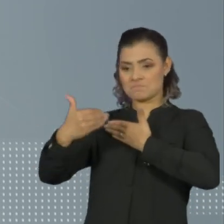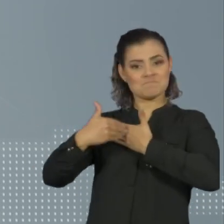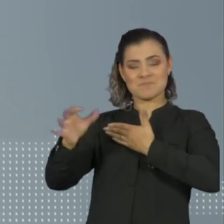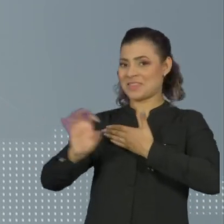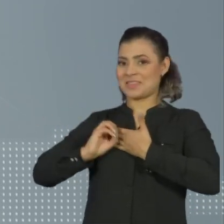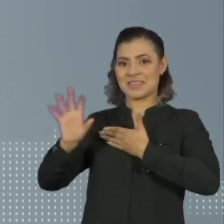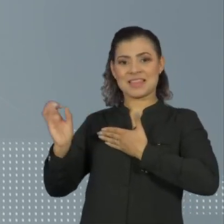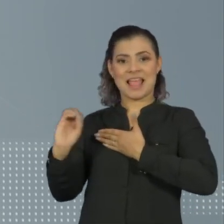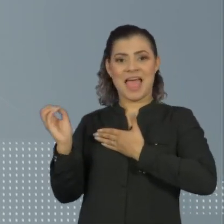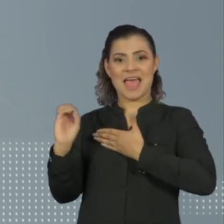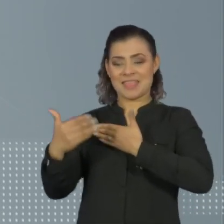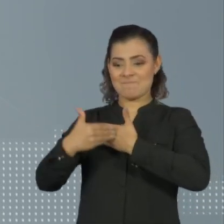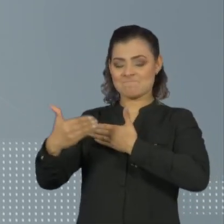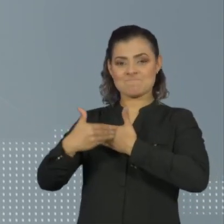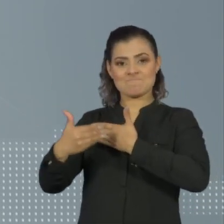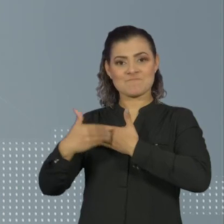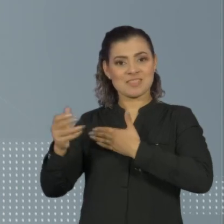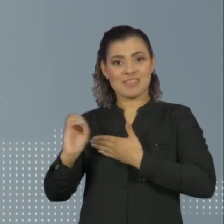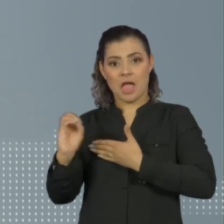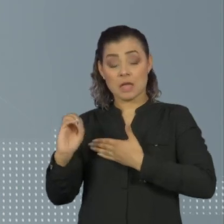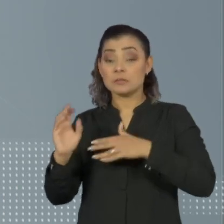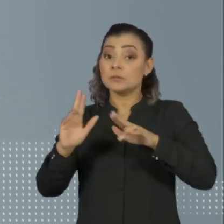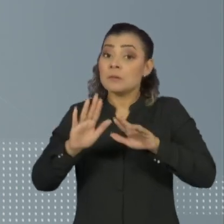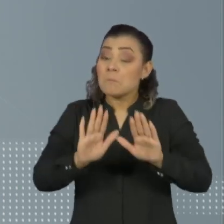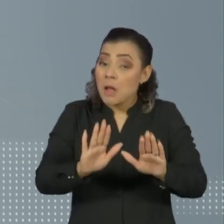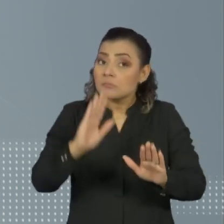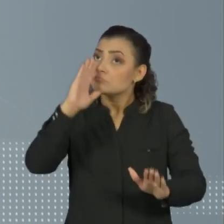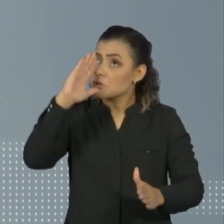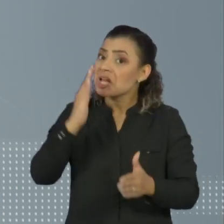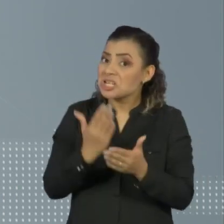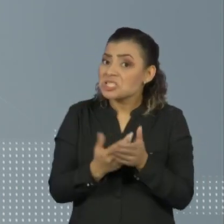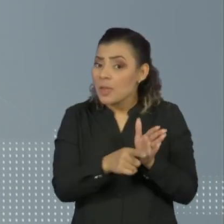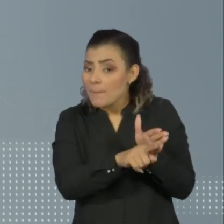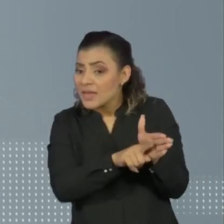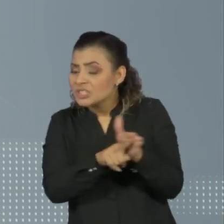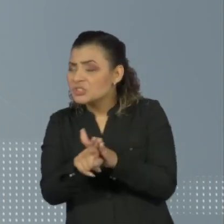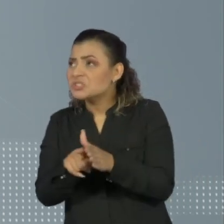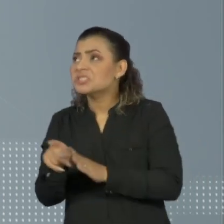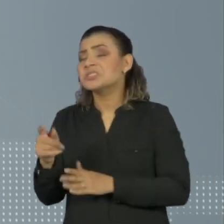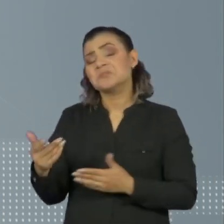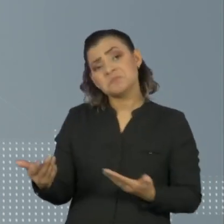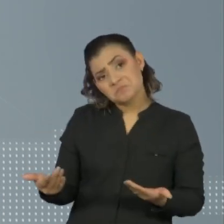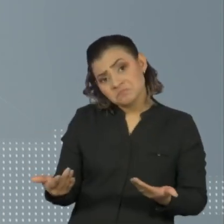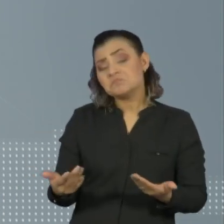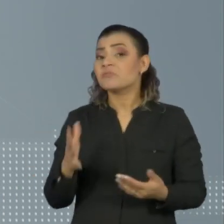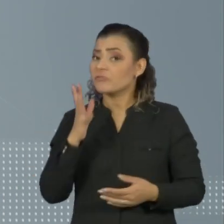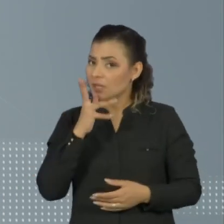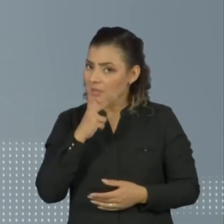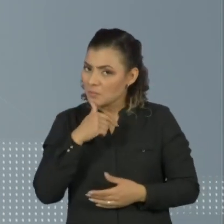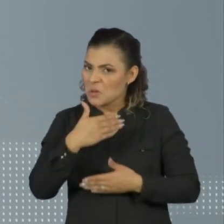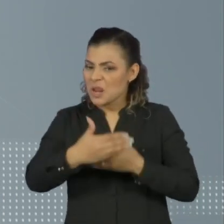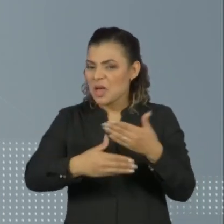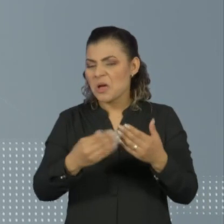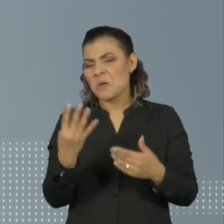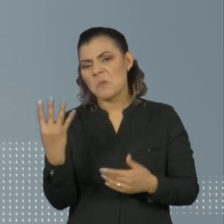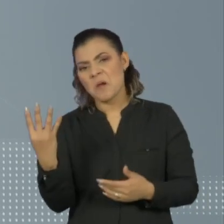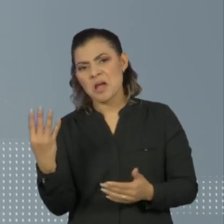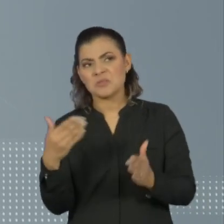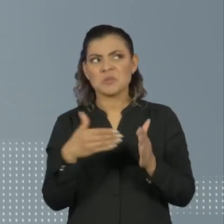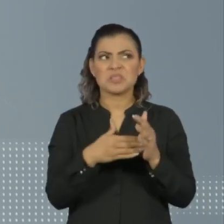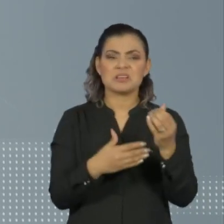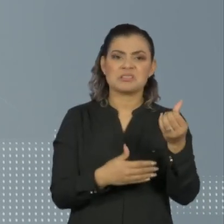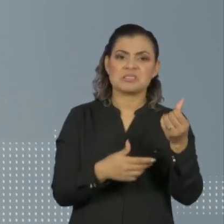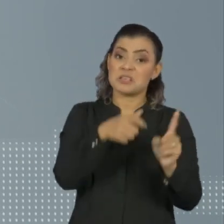vírus muito alta. Nós acreditamos que toda pesquisa deve demorar entre quatro a seis